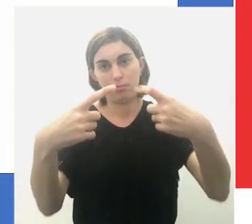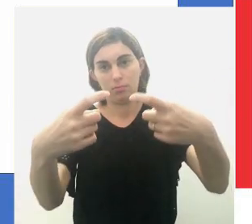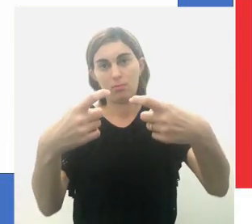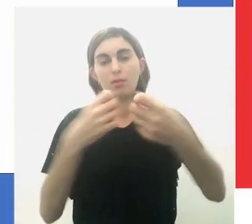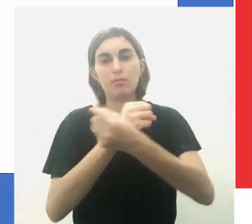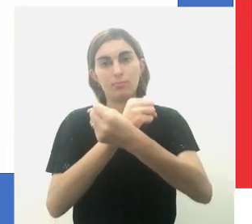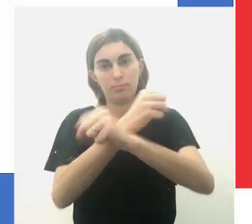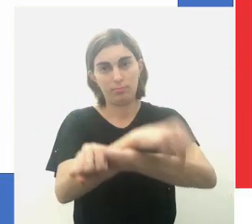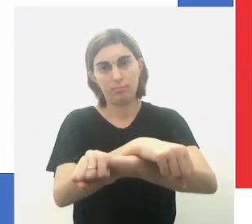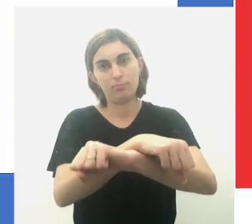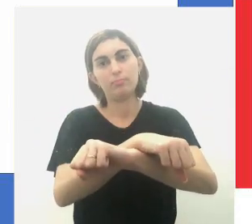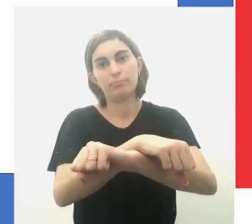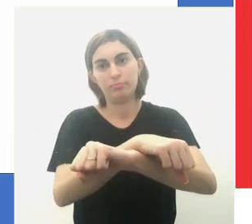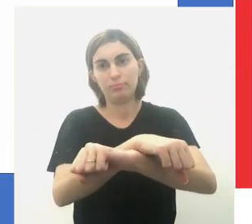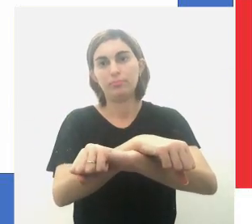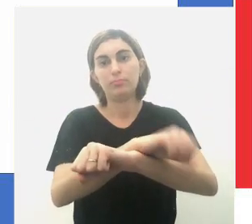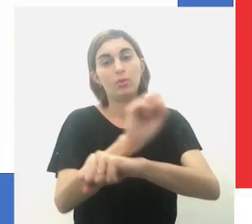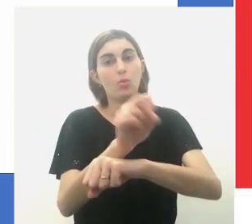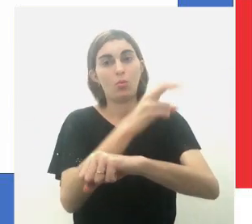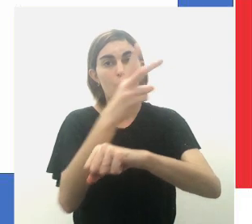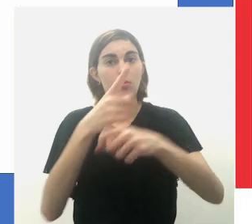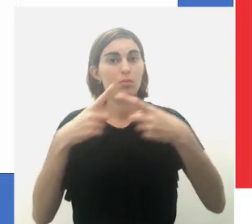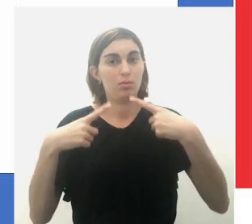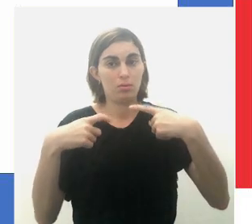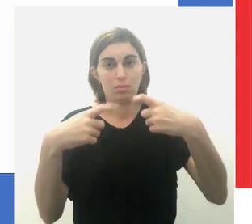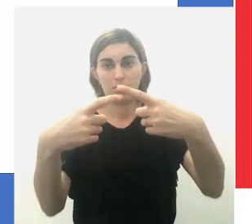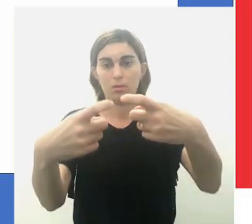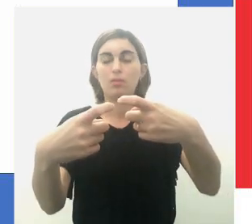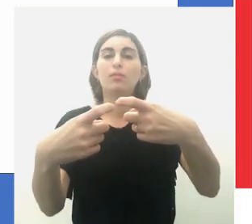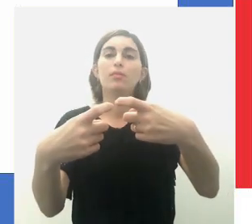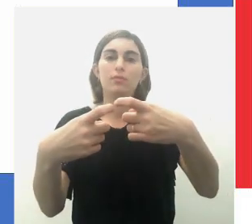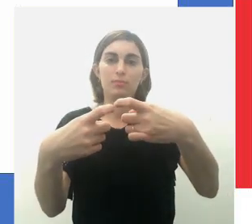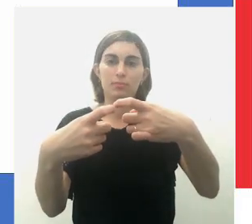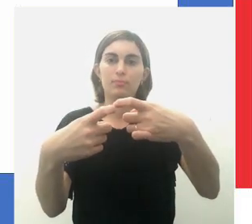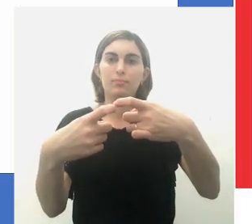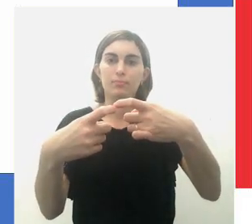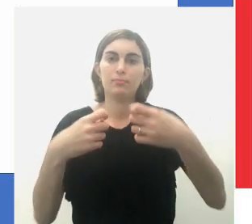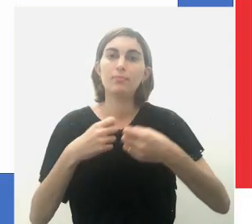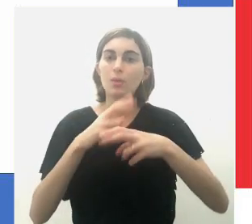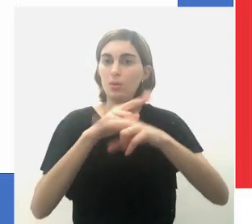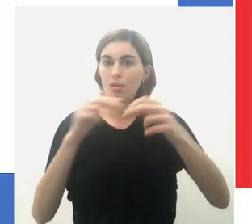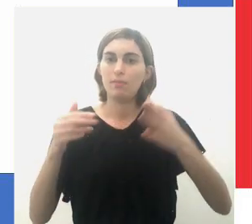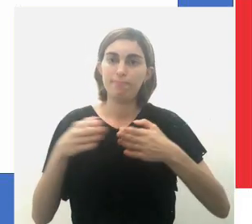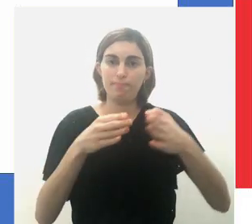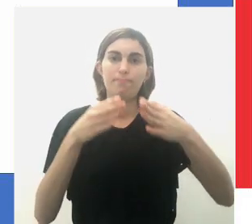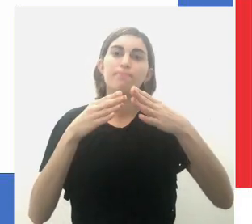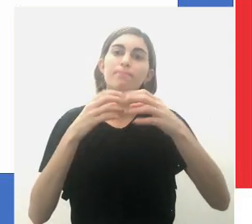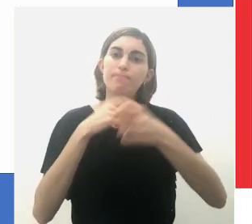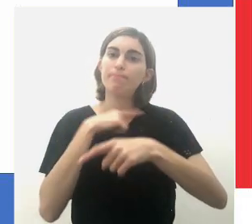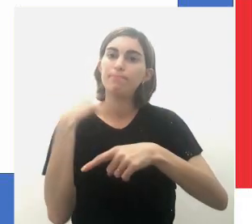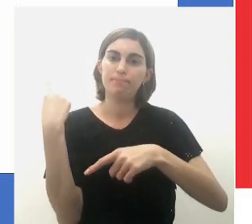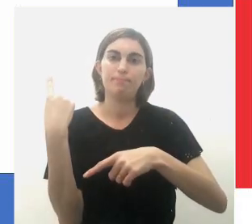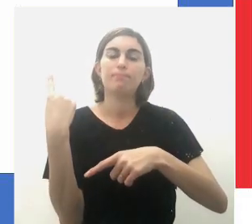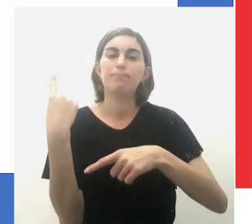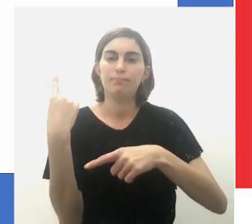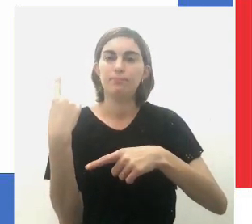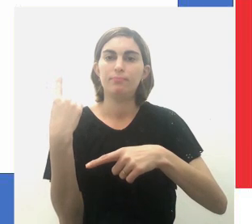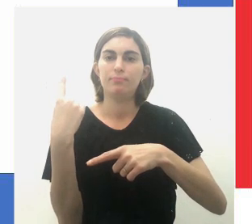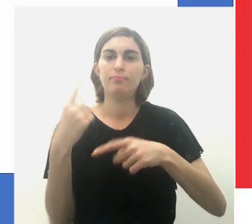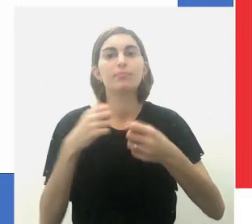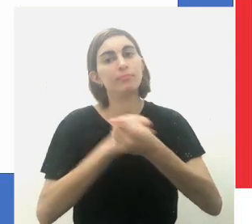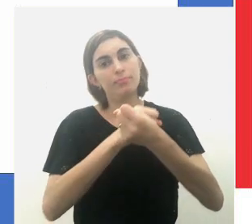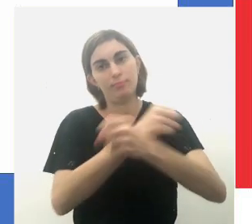guerra ou escravidão, ou seja, na guerra, o único caminho era a morte